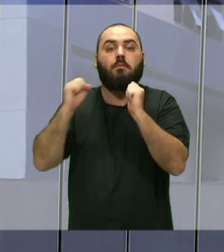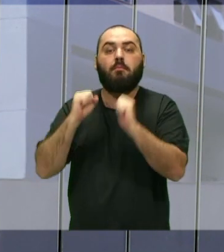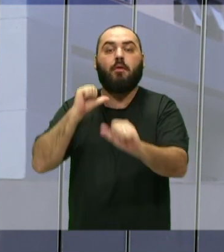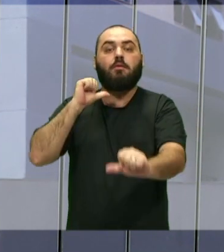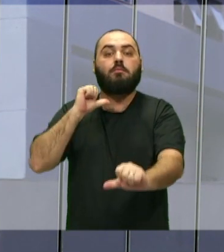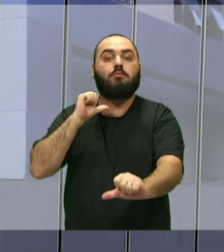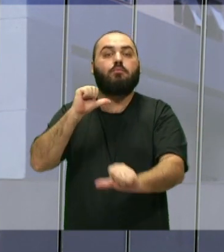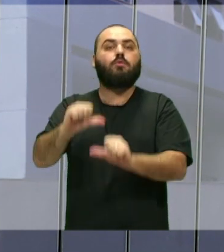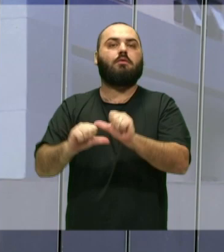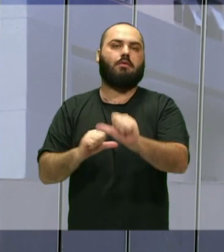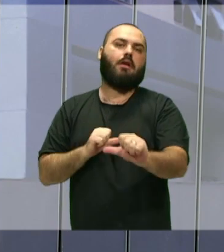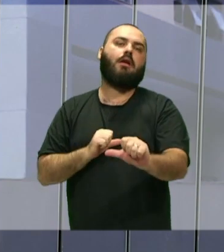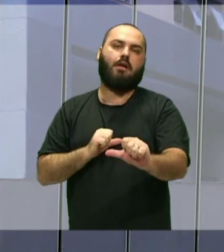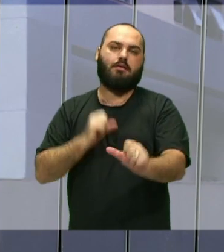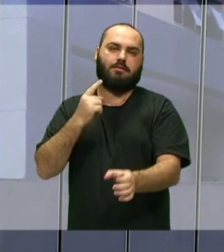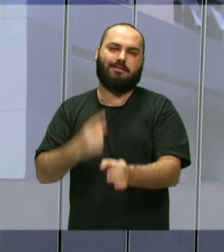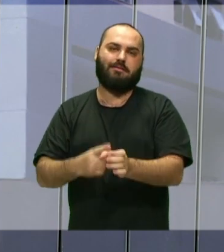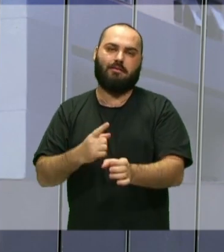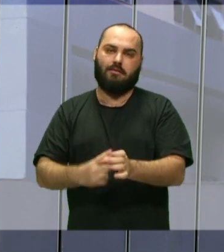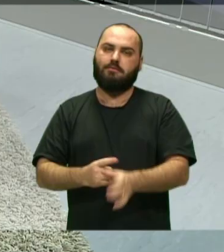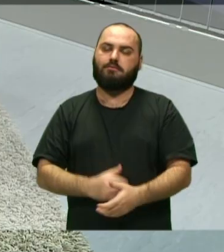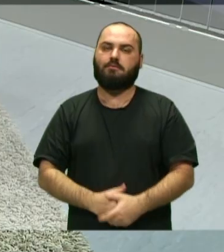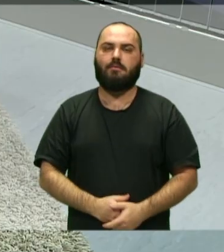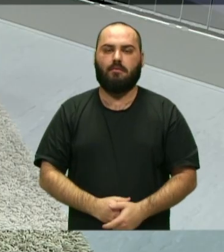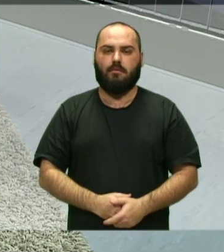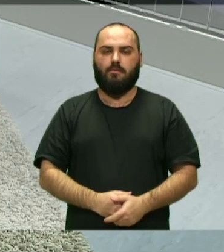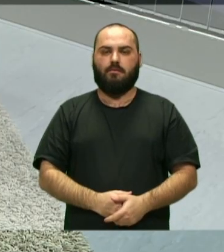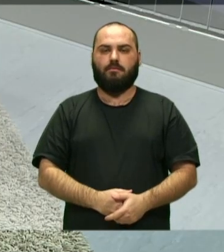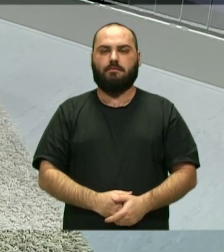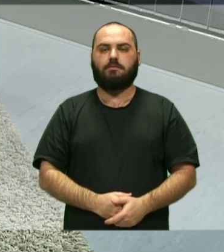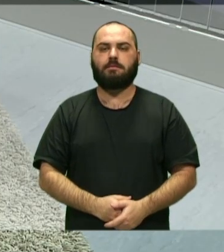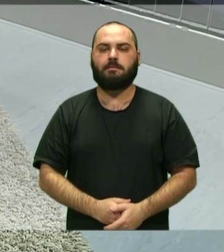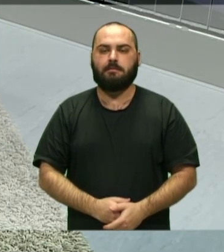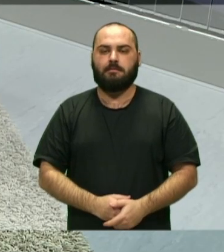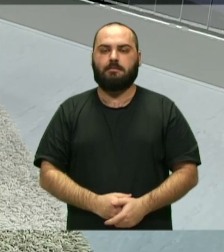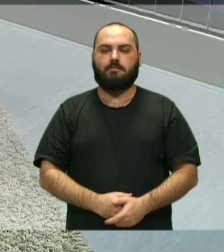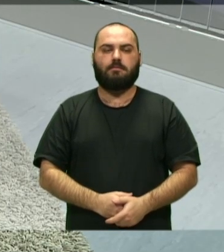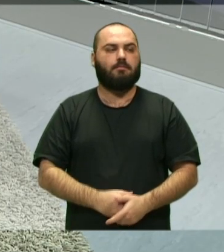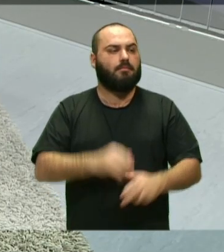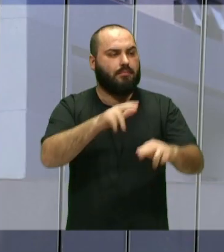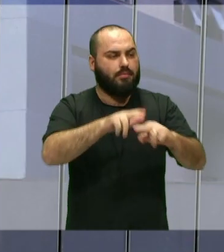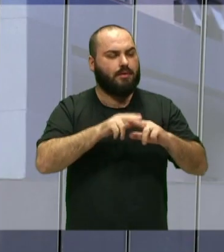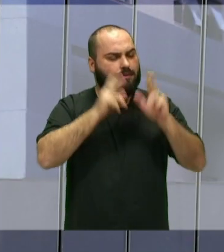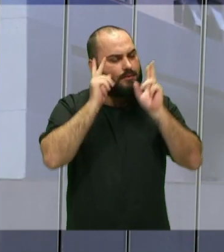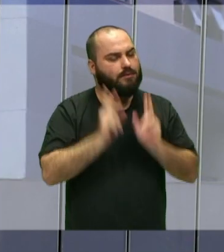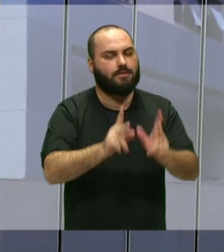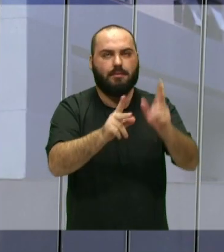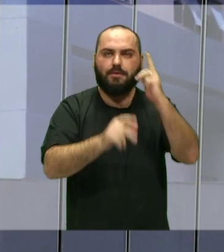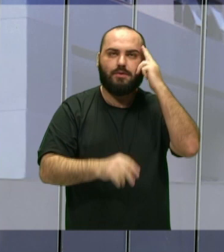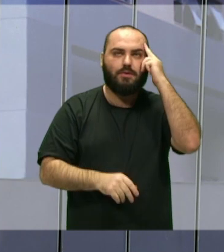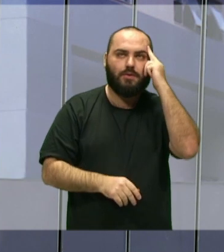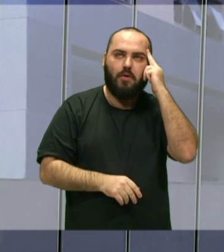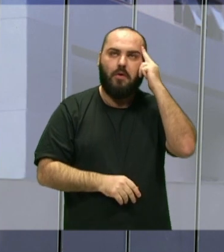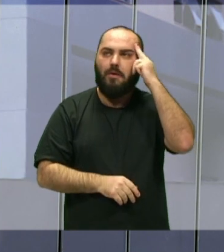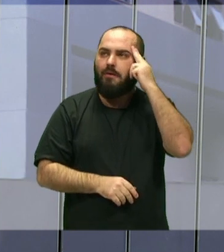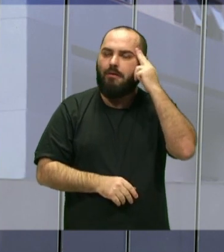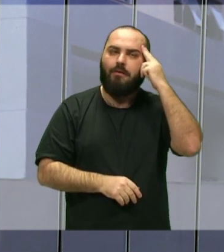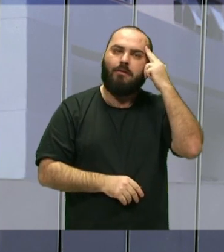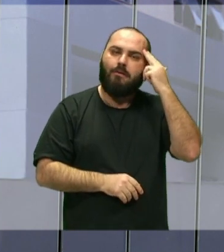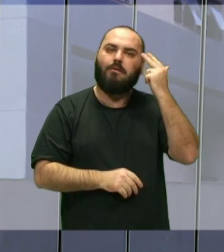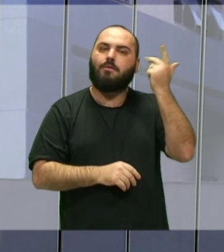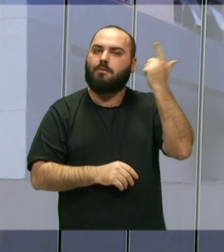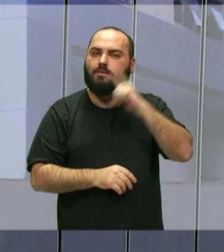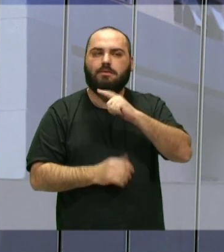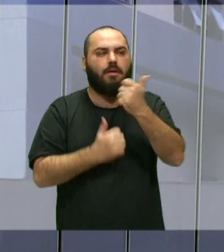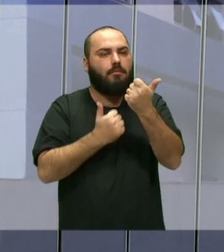mudar nossa cidade. Então, eu sempre tive esse sonho, né, de entrar, apoiar